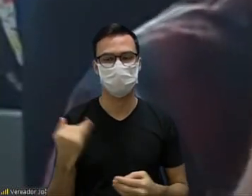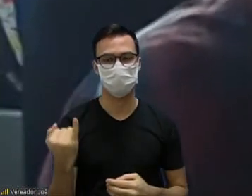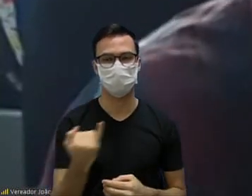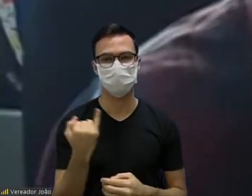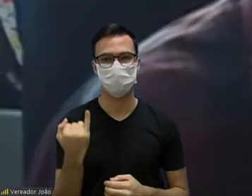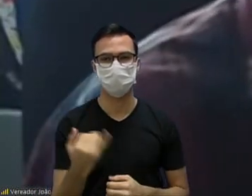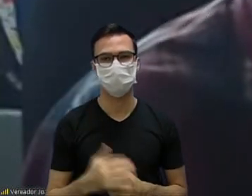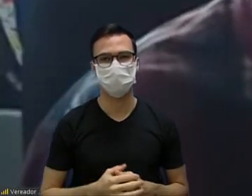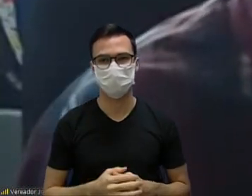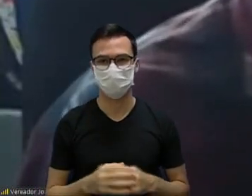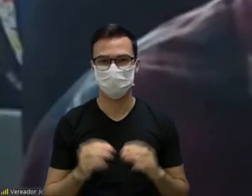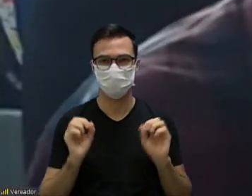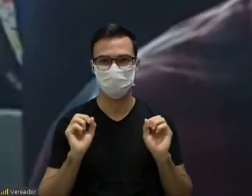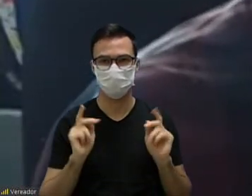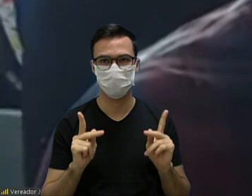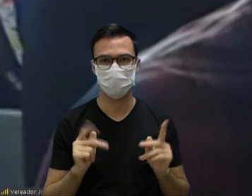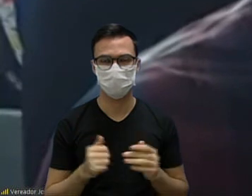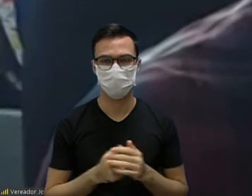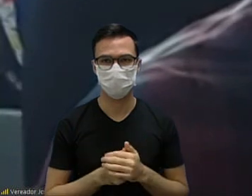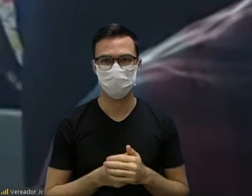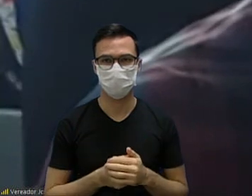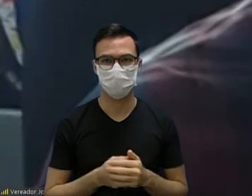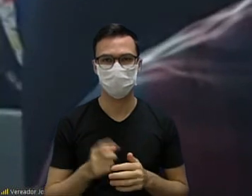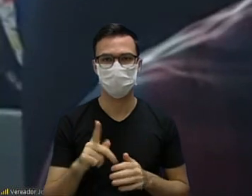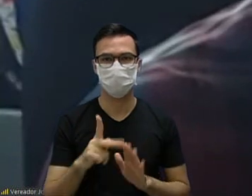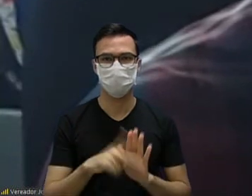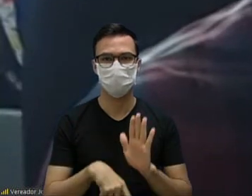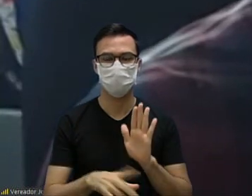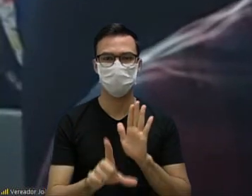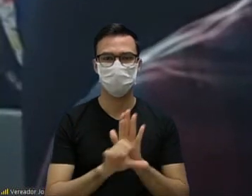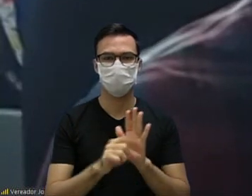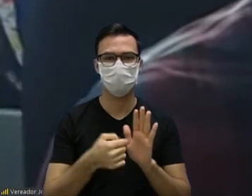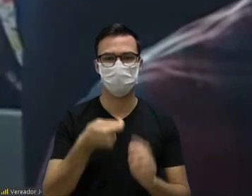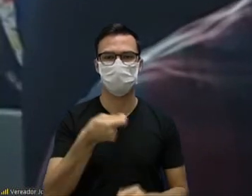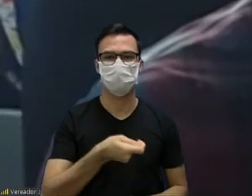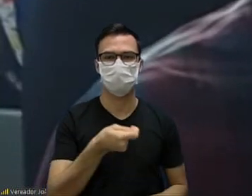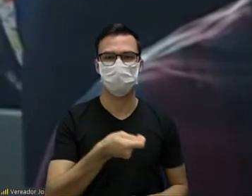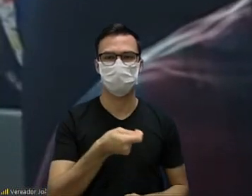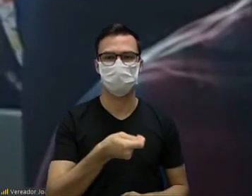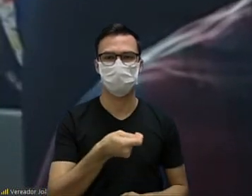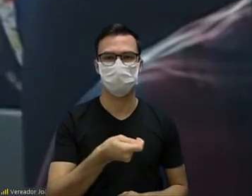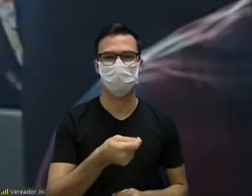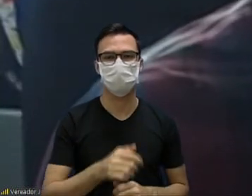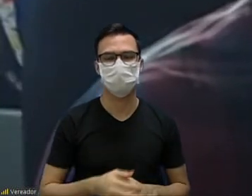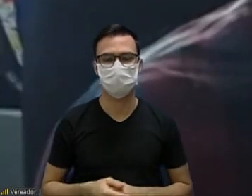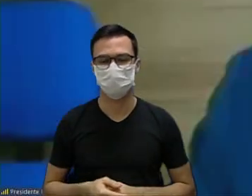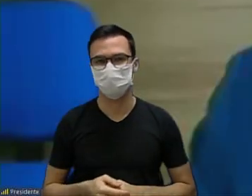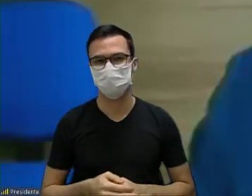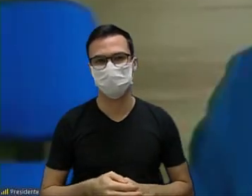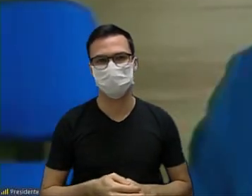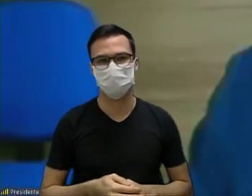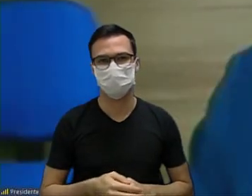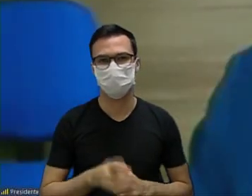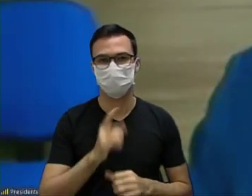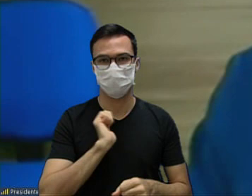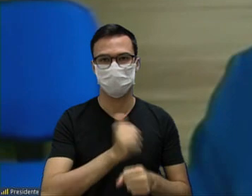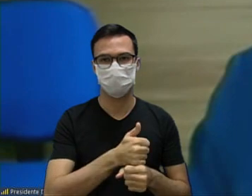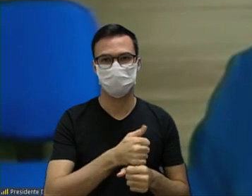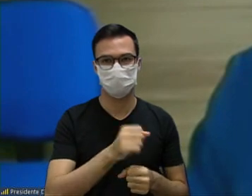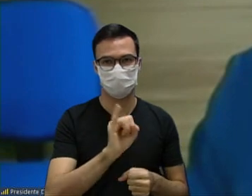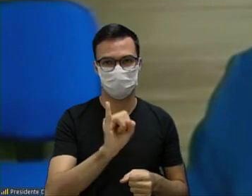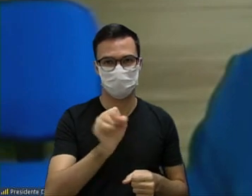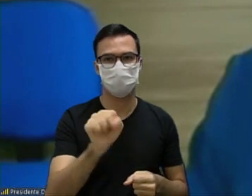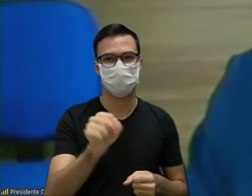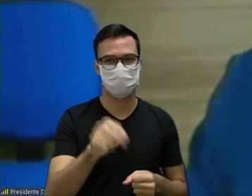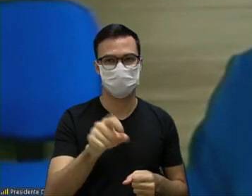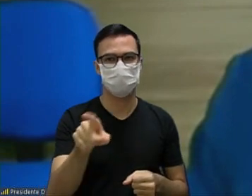né tá bom o projeto dela aqui que trata sobre obrigatoriedade é o substitutivo vereador é o substitutivo